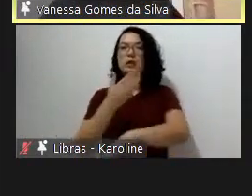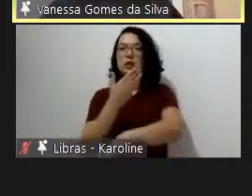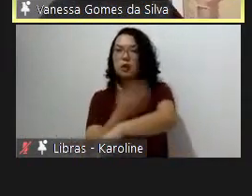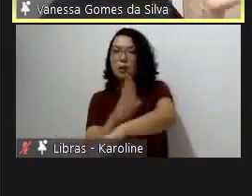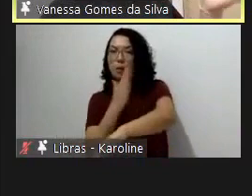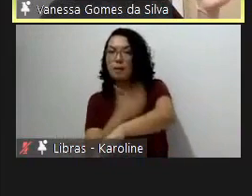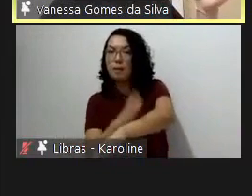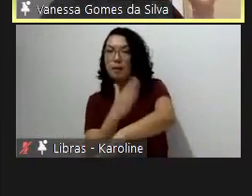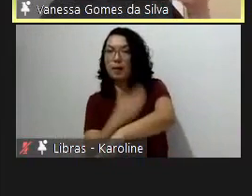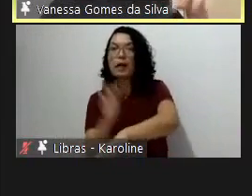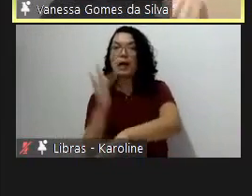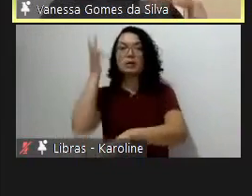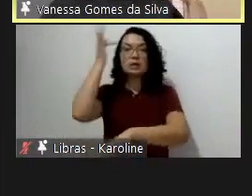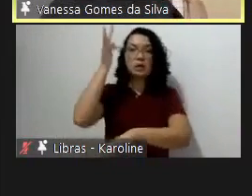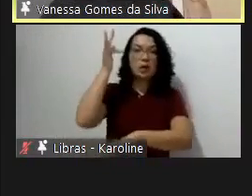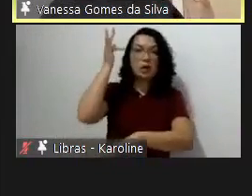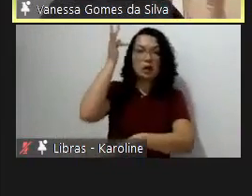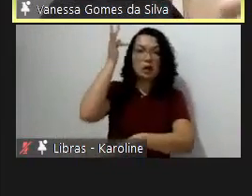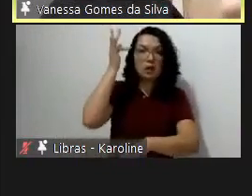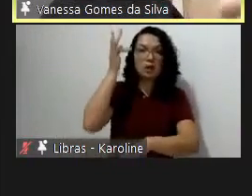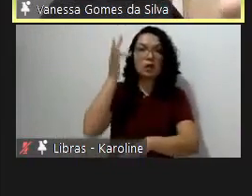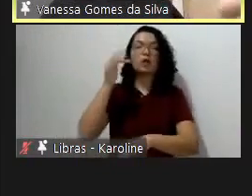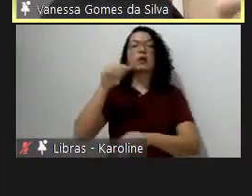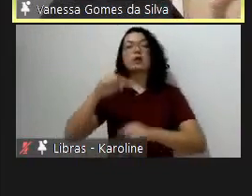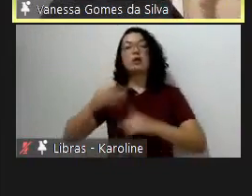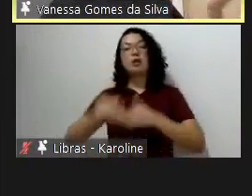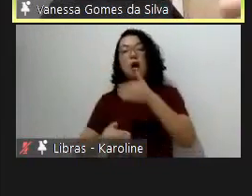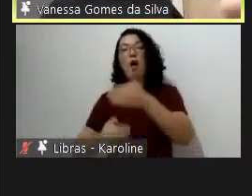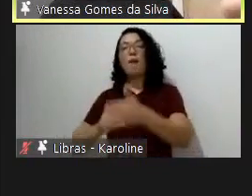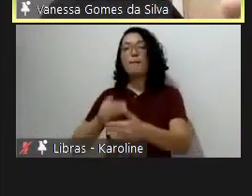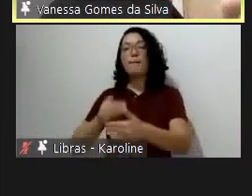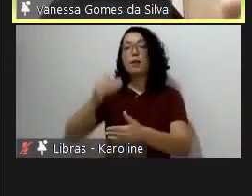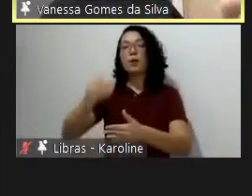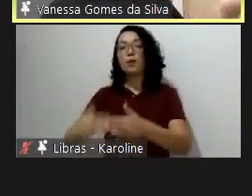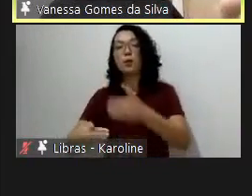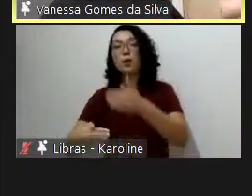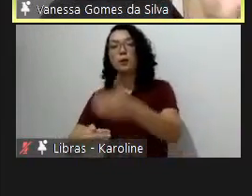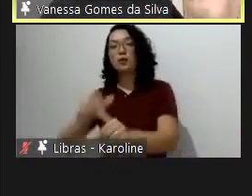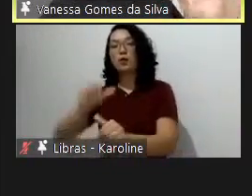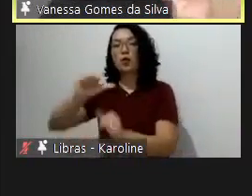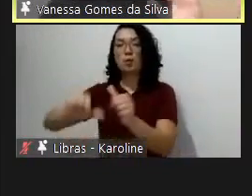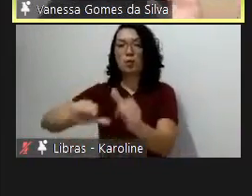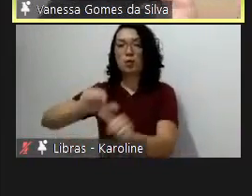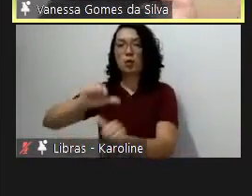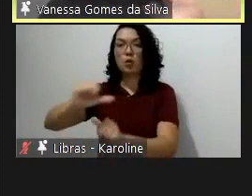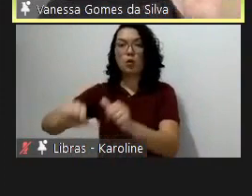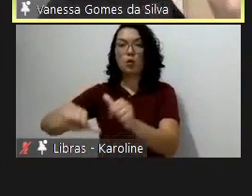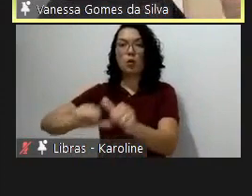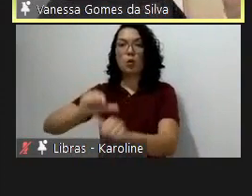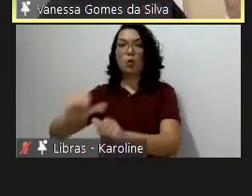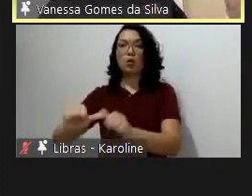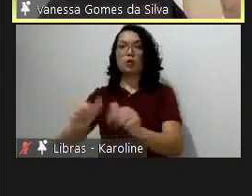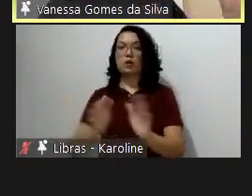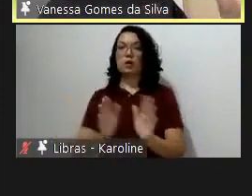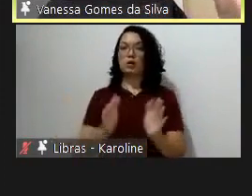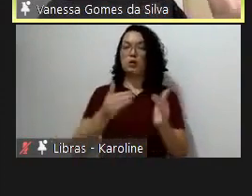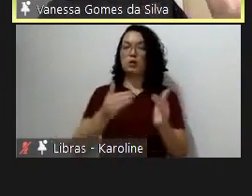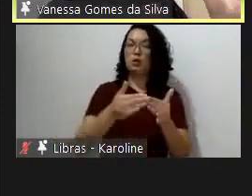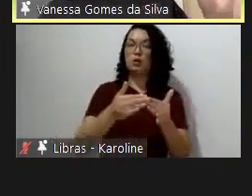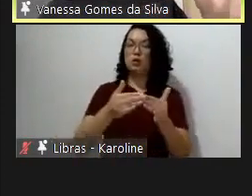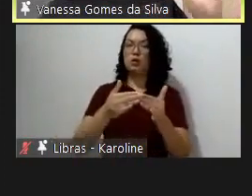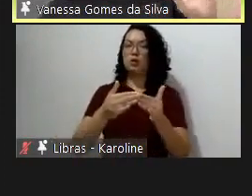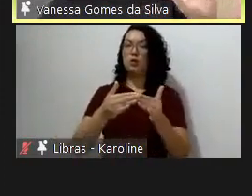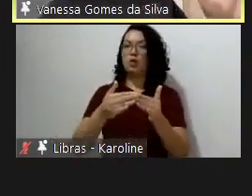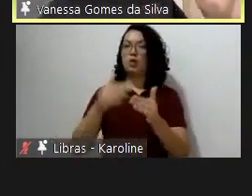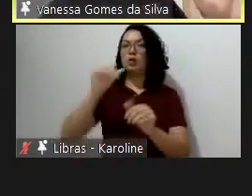ferramenta especialista. Aos poucos, eu fui mudando o foco e o peso na avaliação somativa. É impressionante e maravilhoso